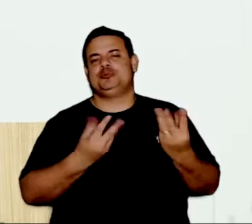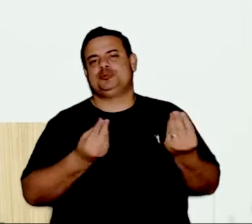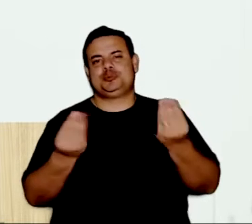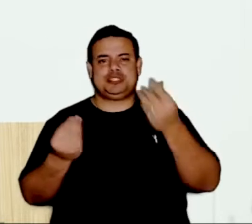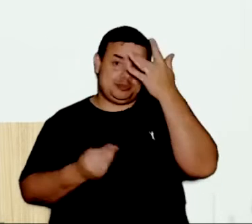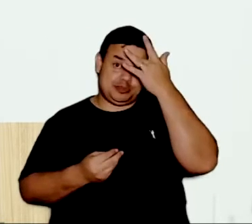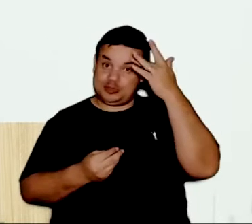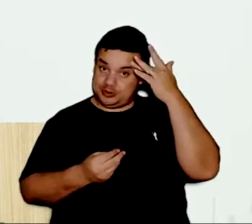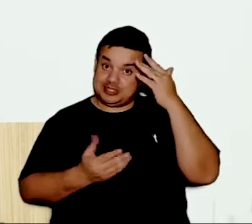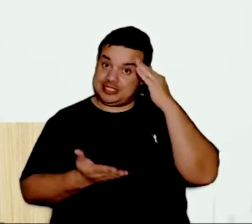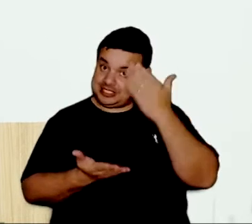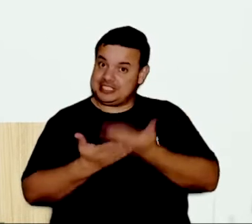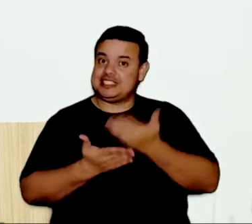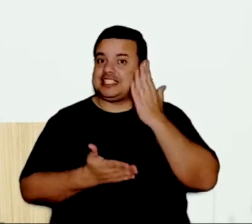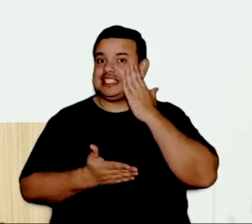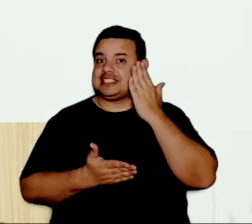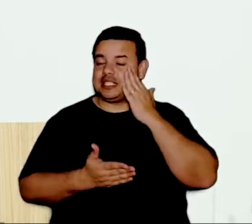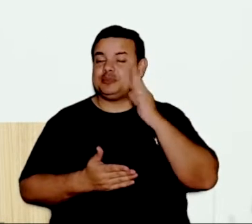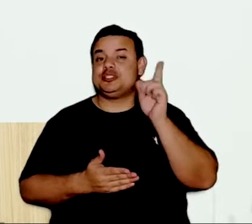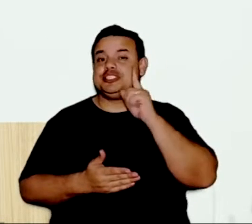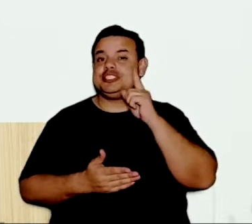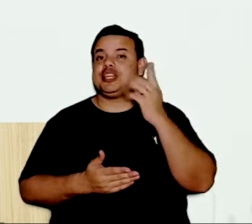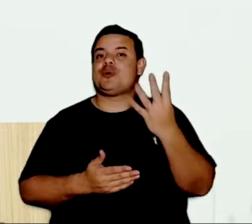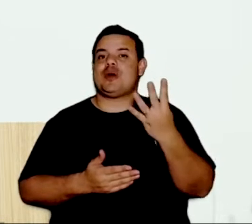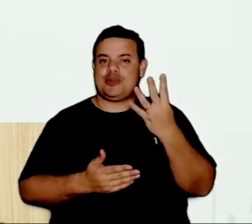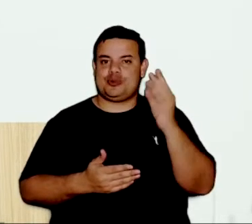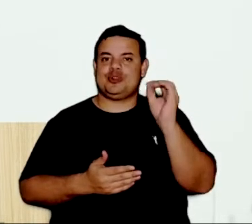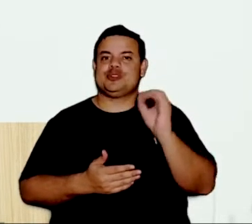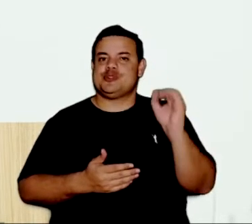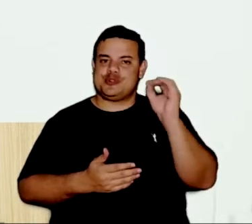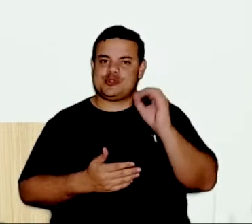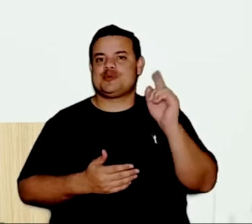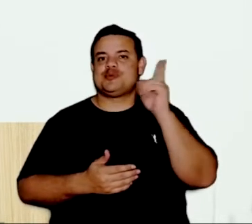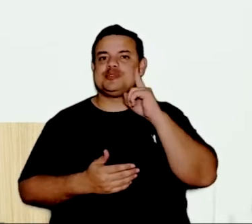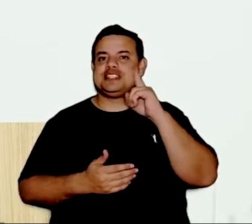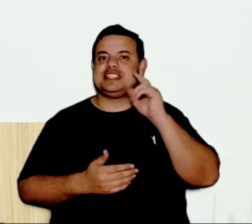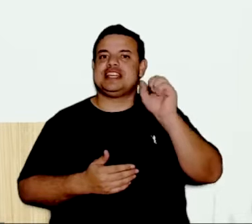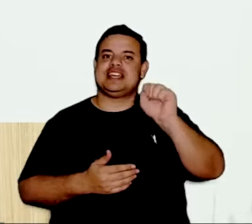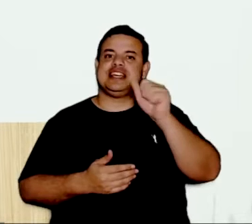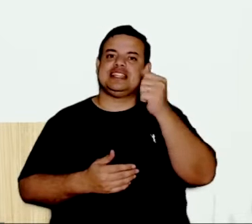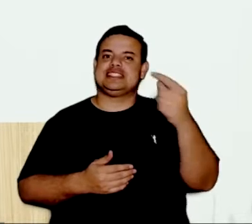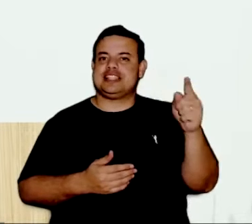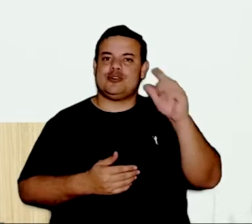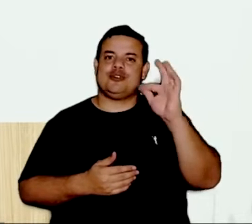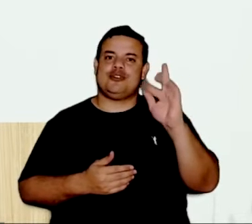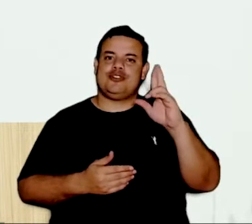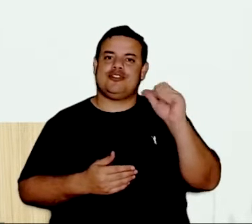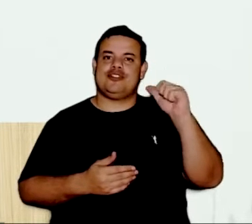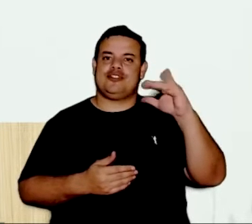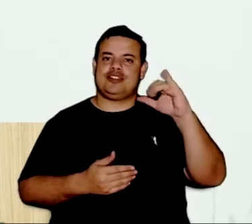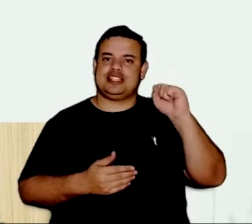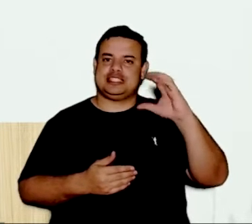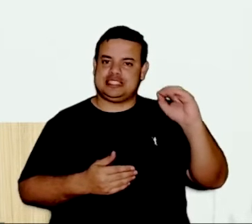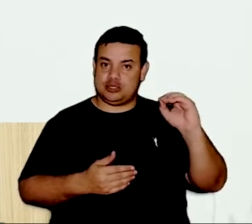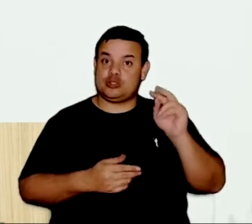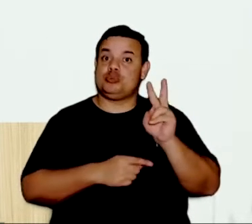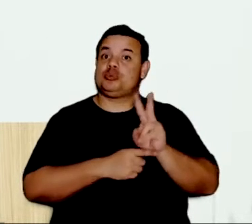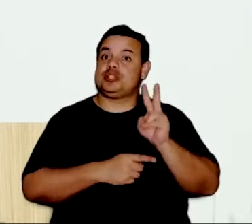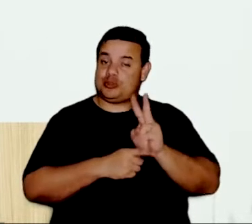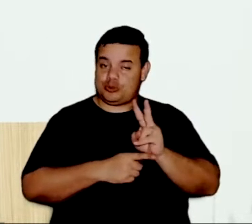católicos sabem que é comemorado o dia de São Francisco, protetor dos animais. Eu acho que é a melhor data para se comemorar.